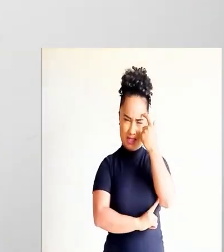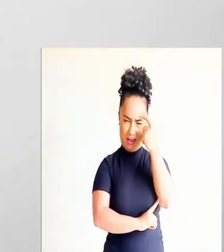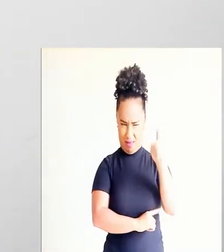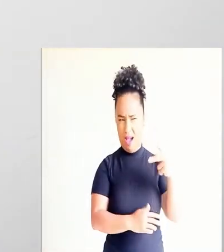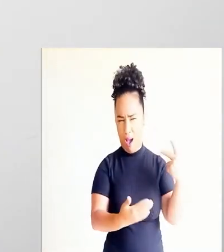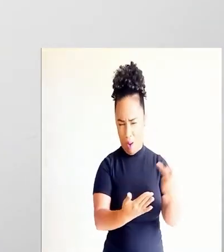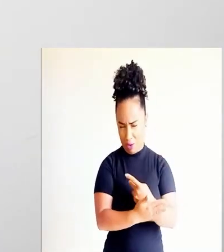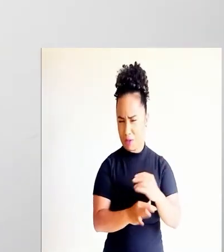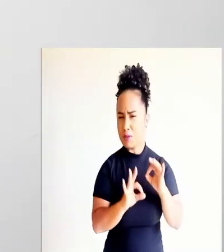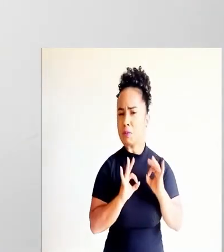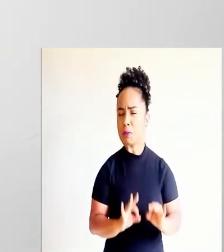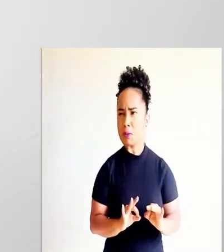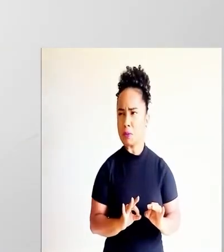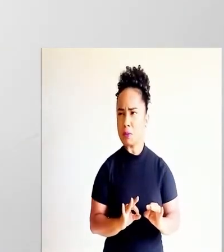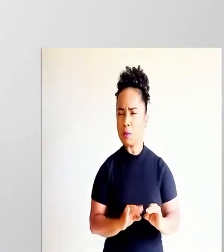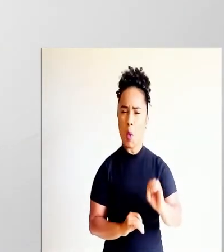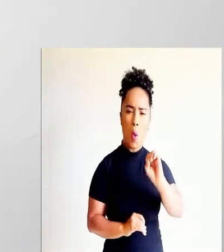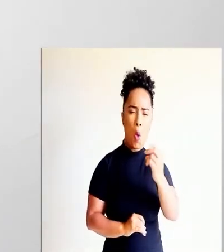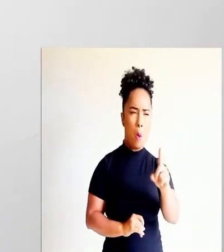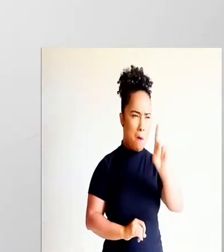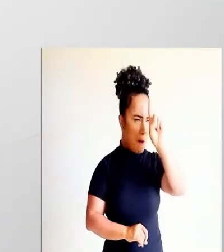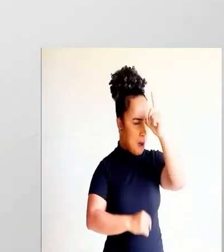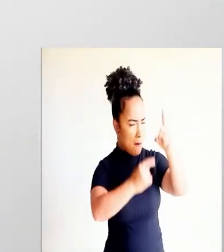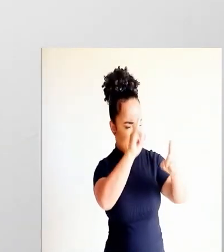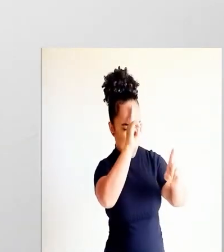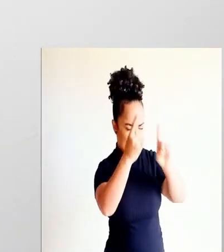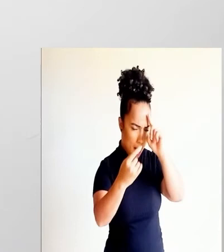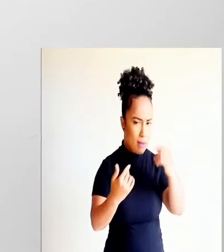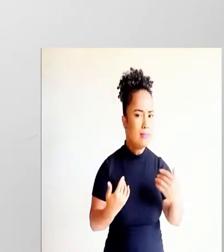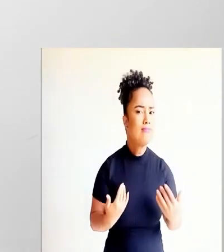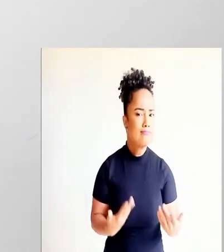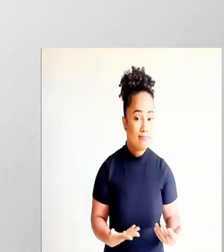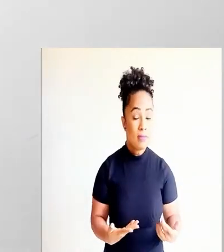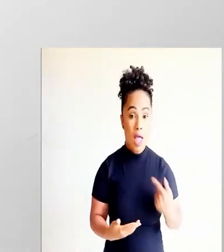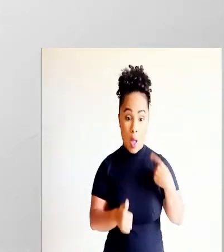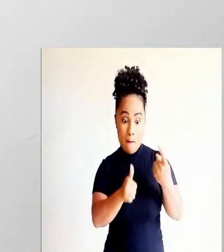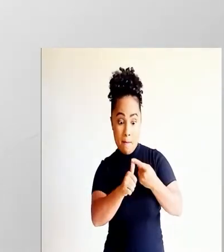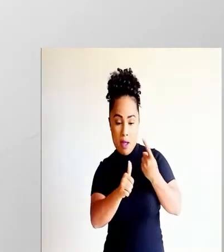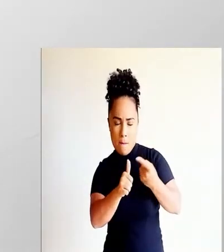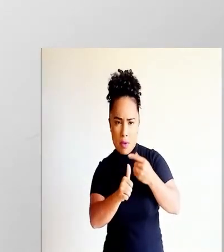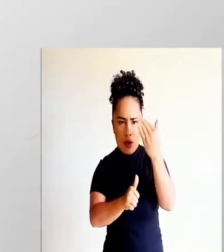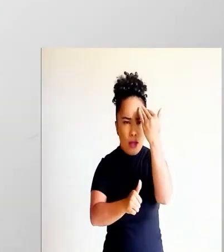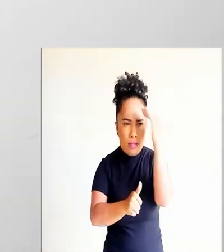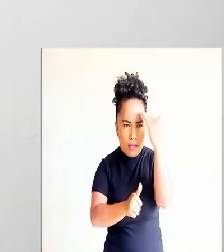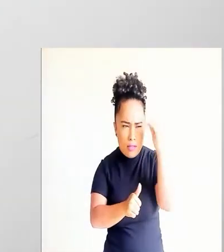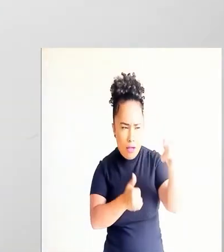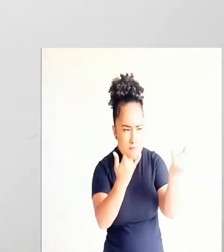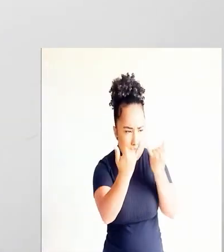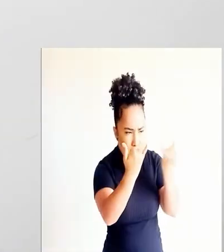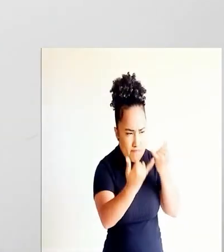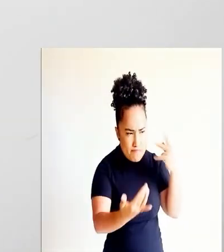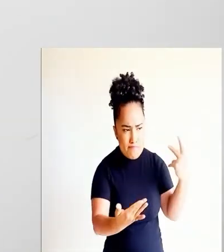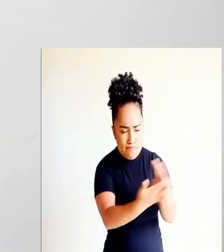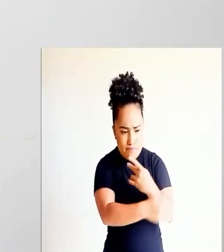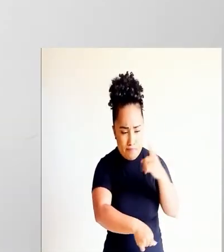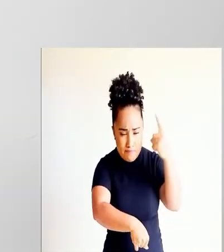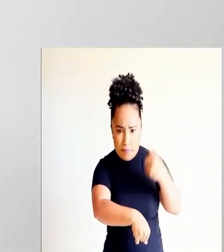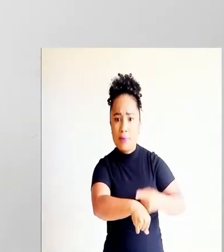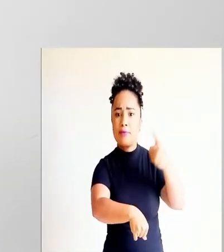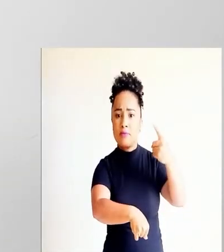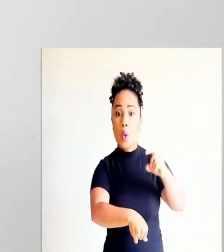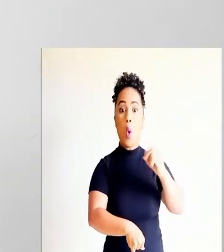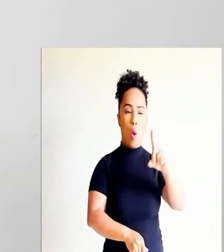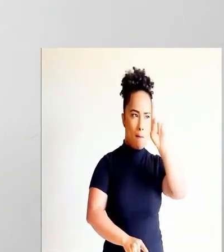Eu devo me perguntar, isso aconteceu mesmo? Ou foi alguém que falou, que inventou? Eu tenho que tentar entender se aquela informação é